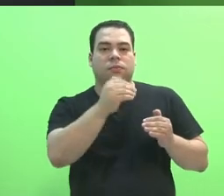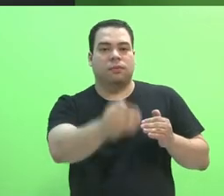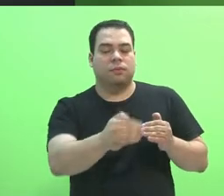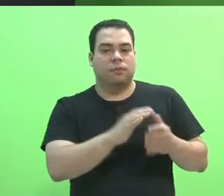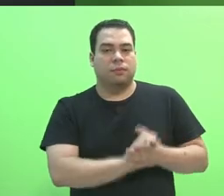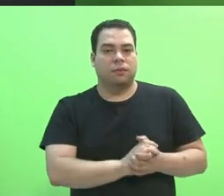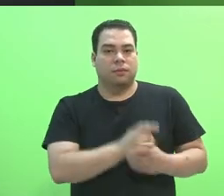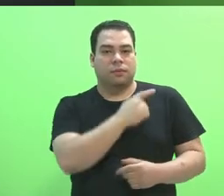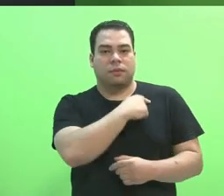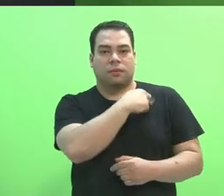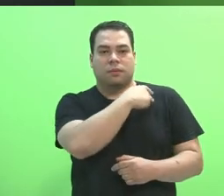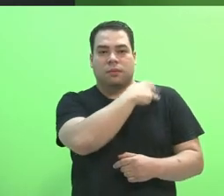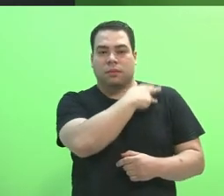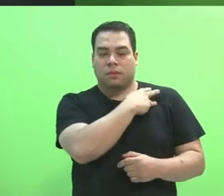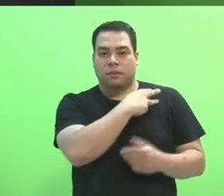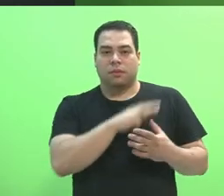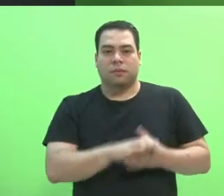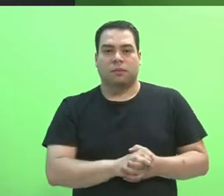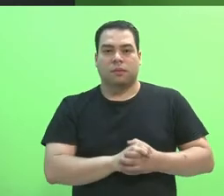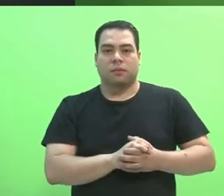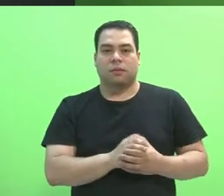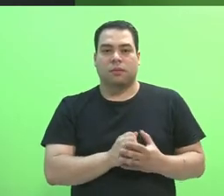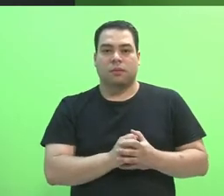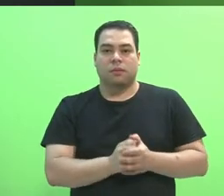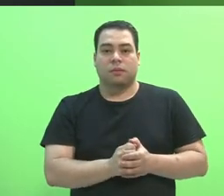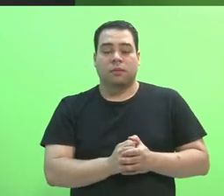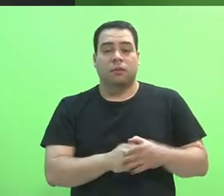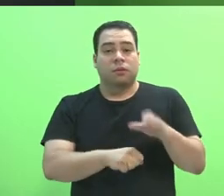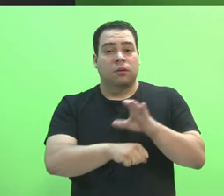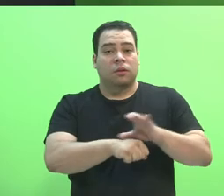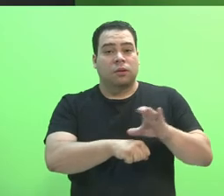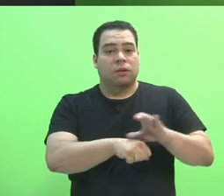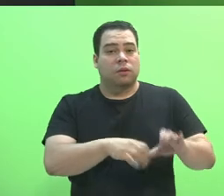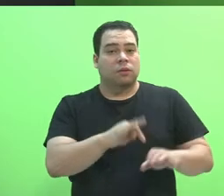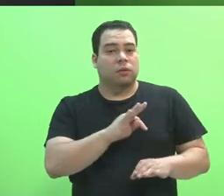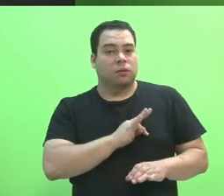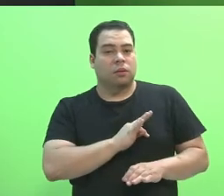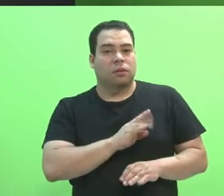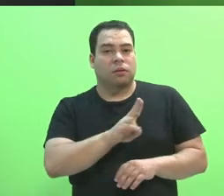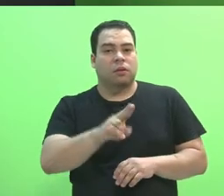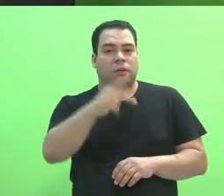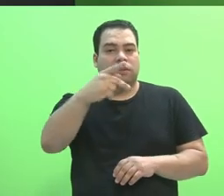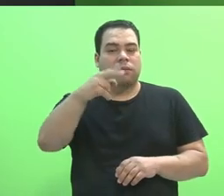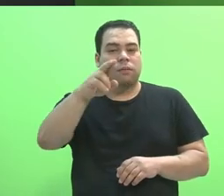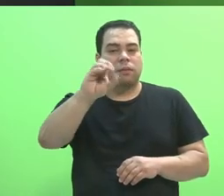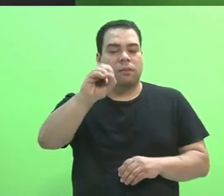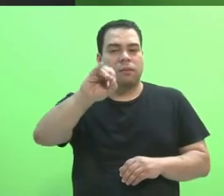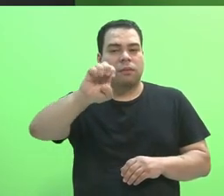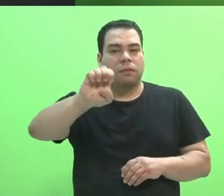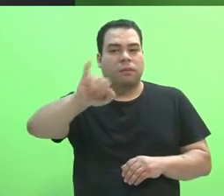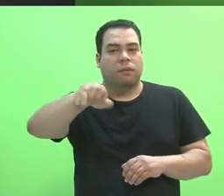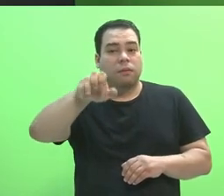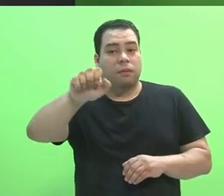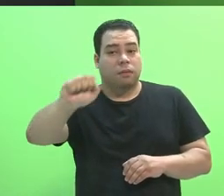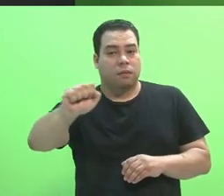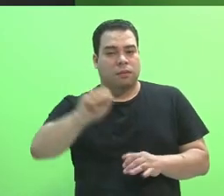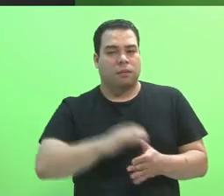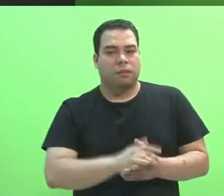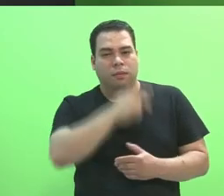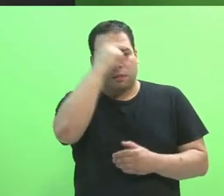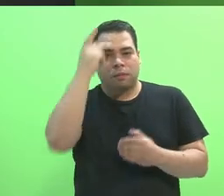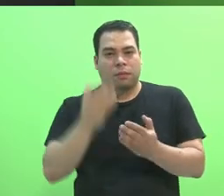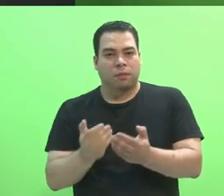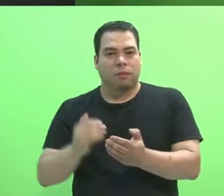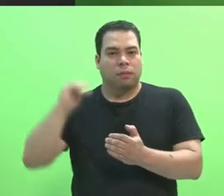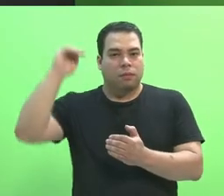Médio, Presenciais e também à Distância, Cursos técnicos Proeja, Educação de Jovens e Adultos,